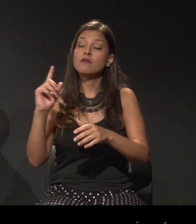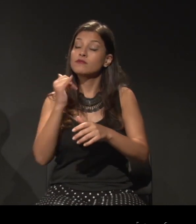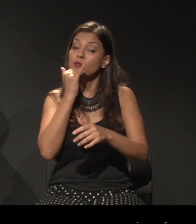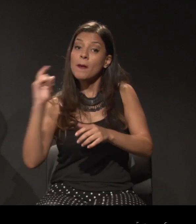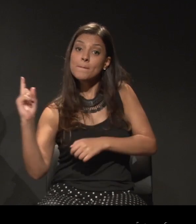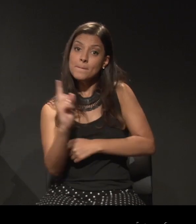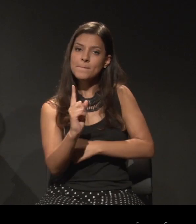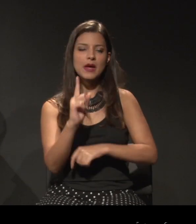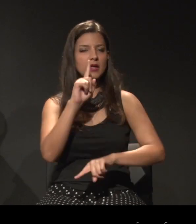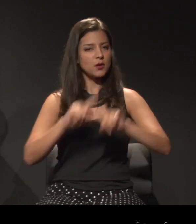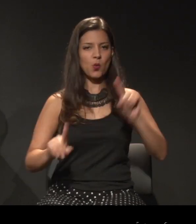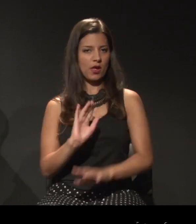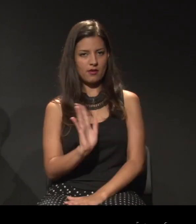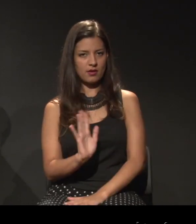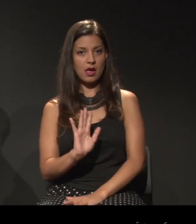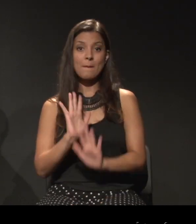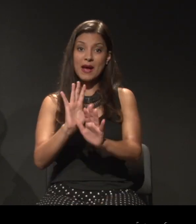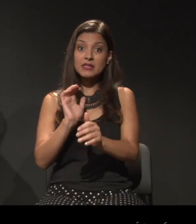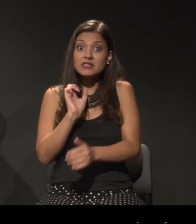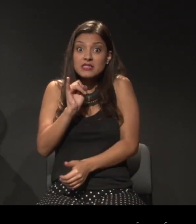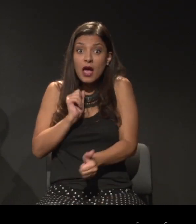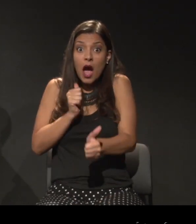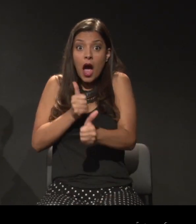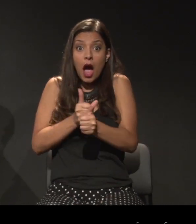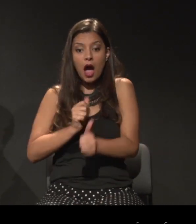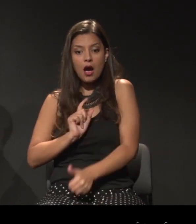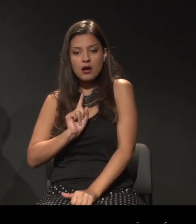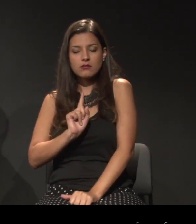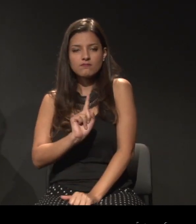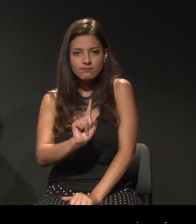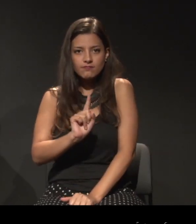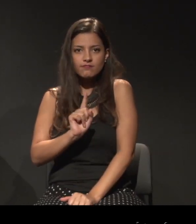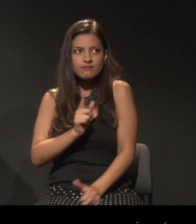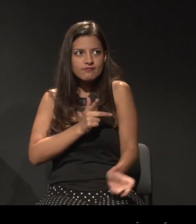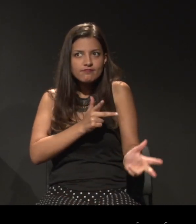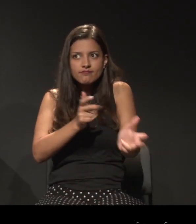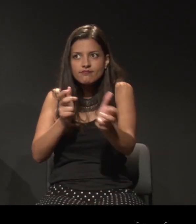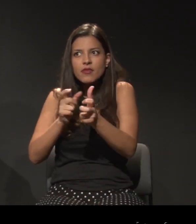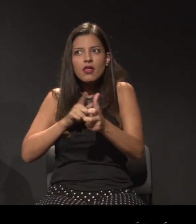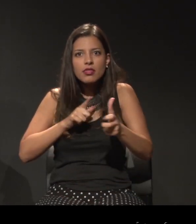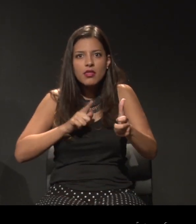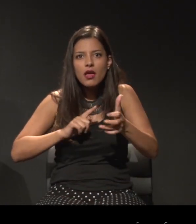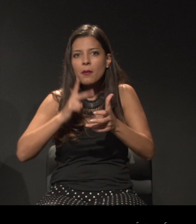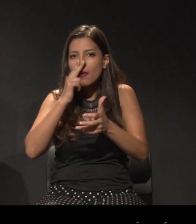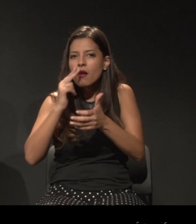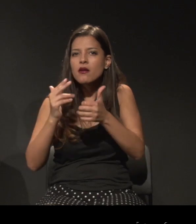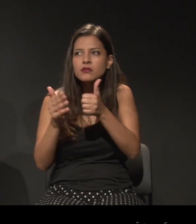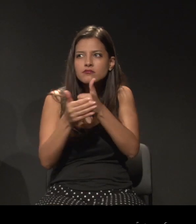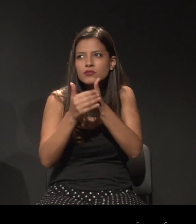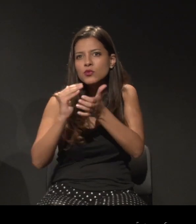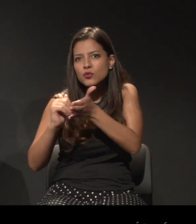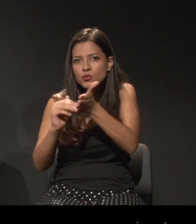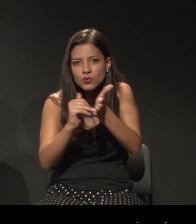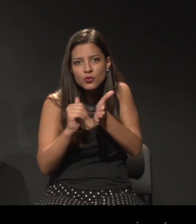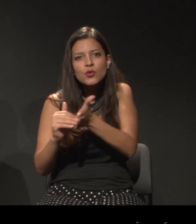mas na proximidade percebe-se alguns mistérios. E esses mistérios